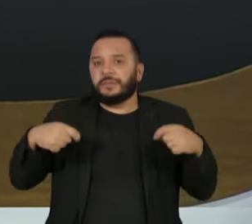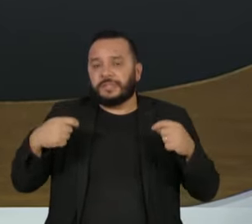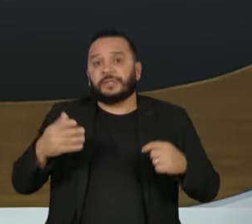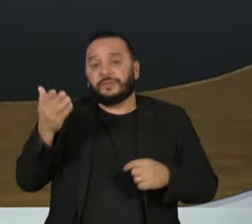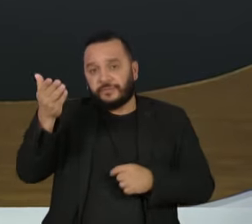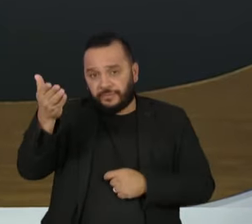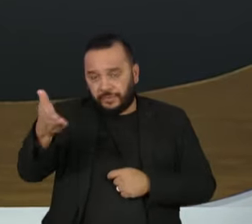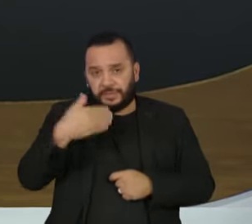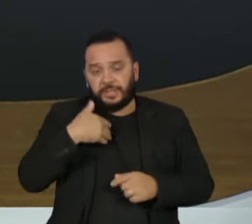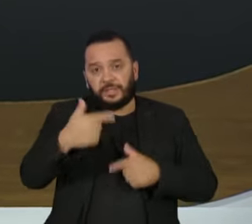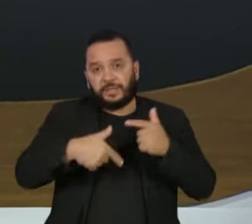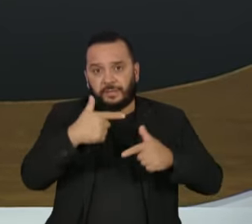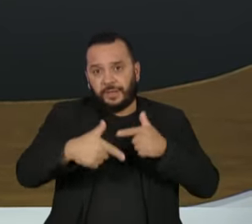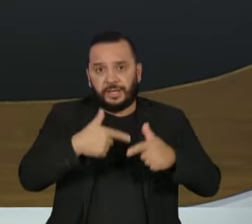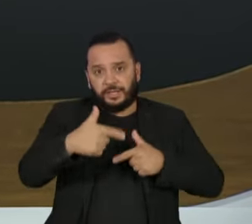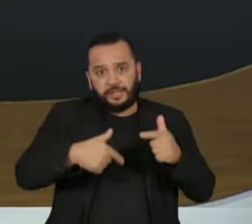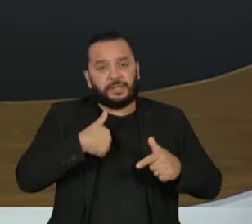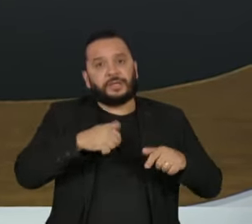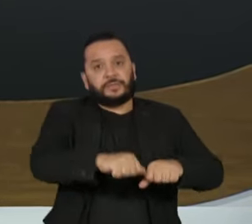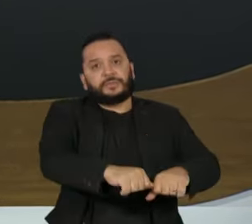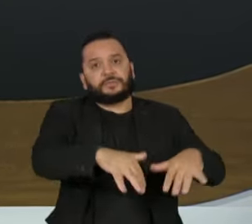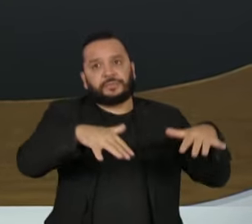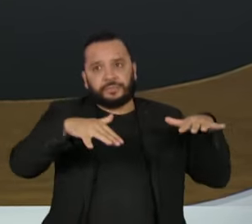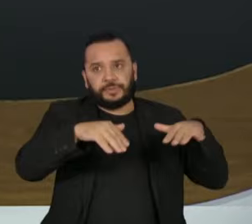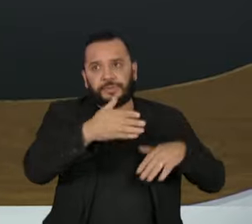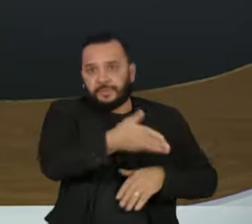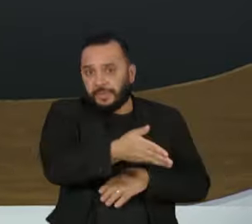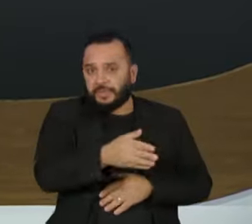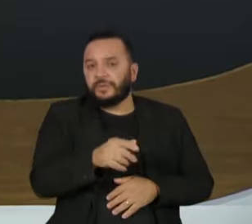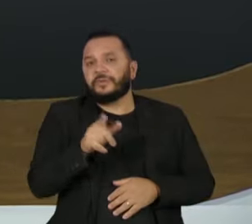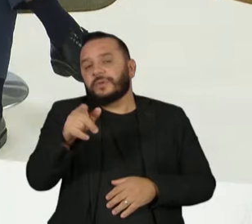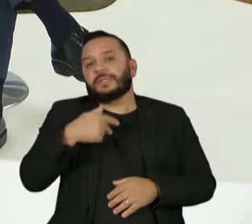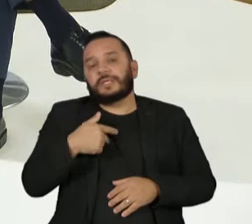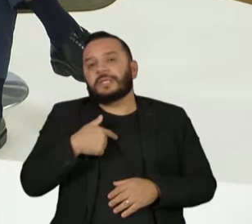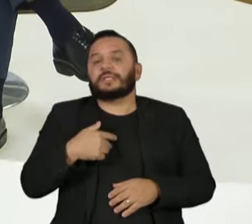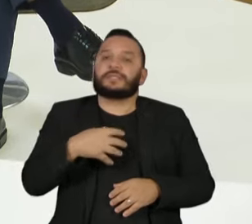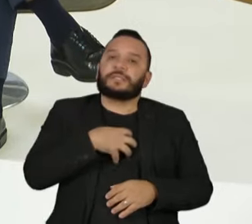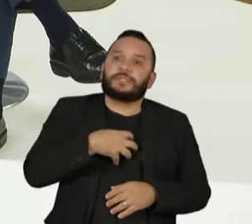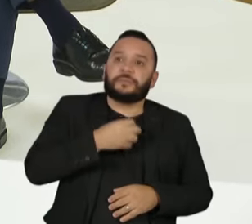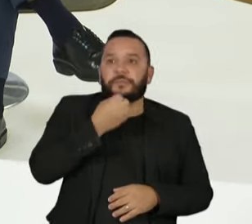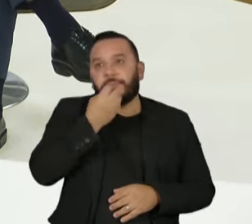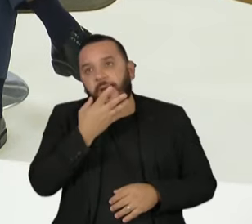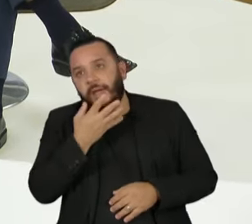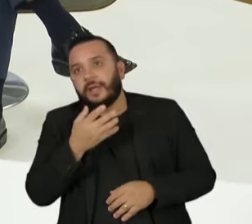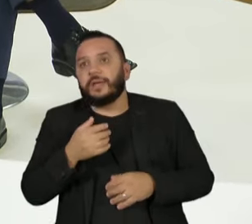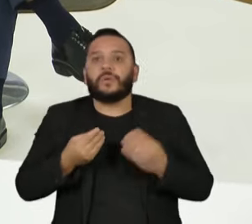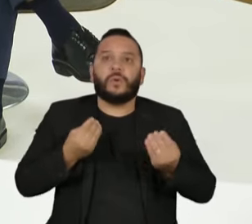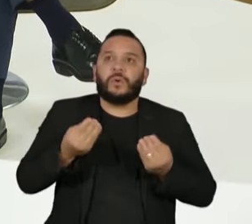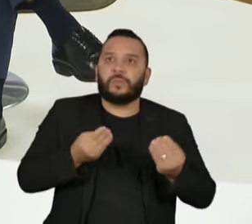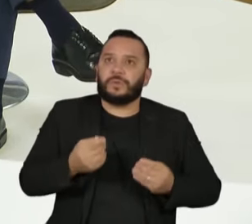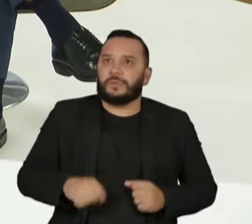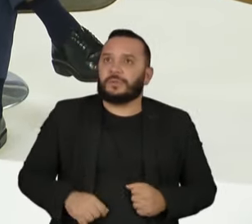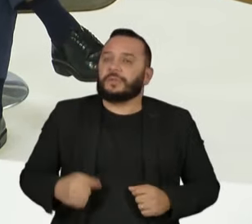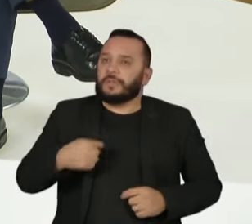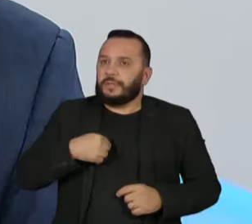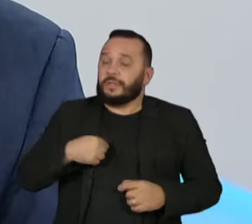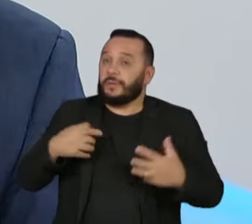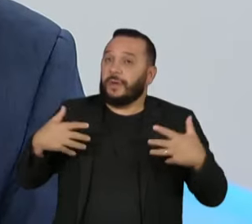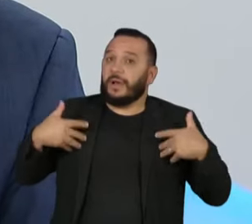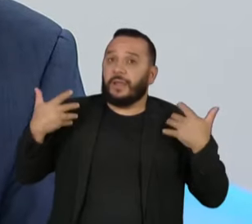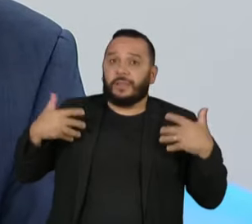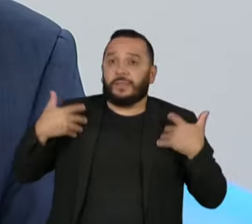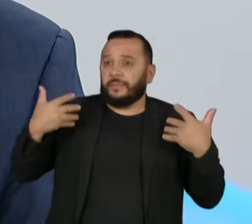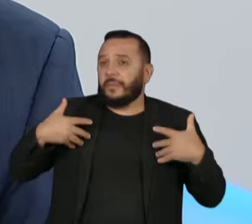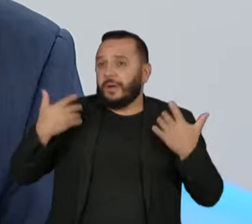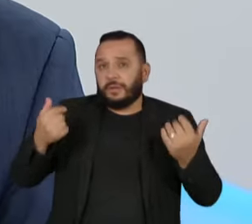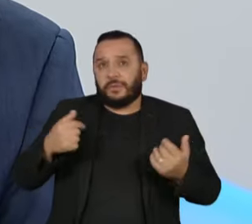se for essa a determinação dele, o senhor vai se sentir frustrado, ou vai se sentir contemplado? Primeiro, eu digo que estou bastante animado para